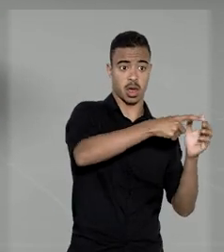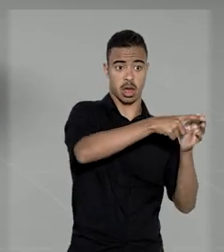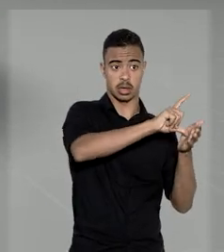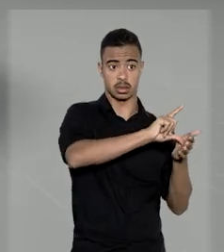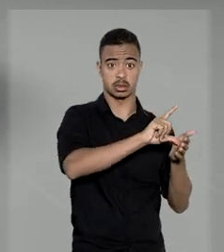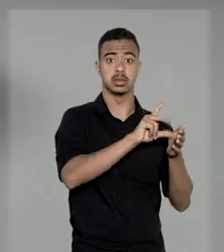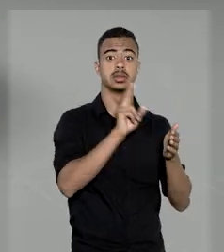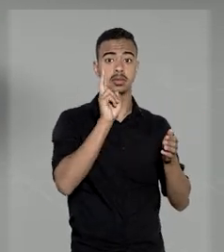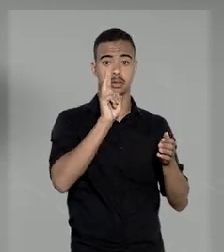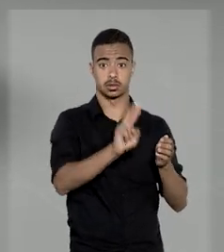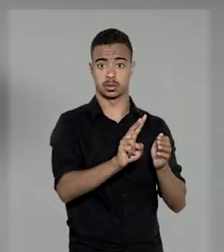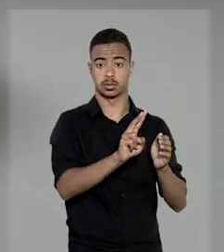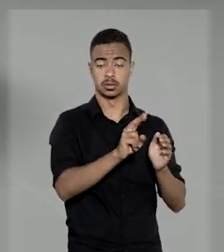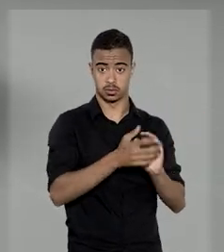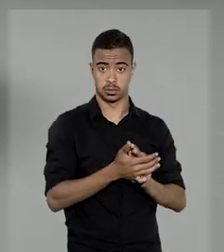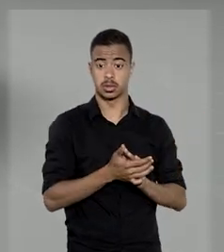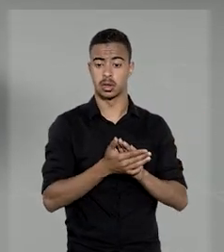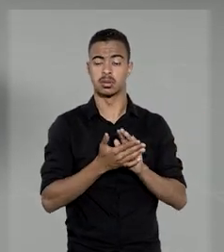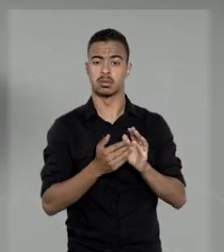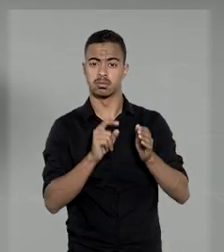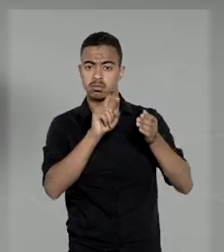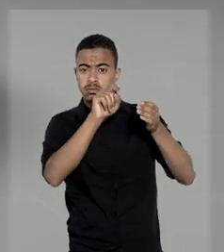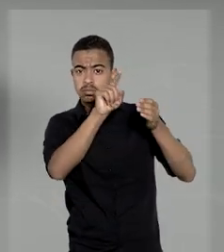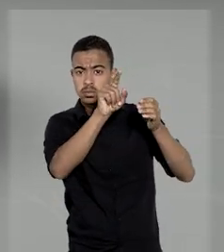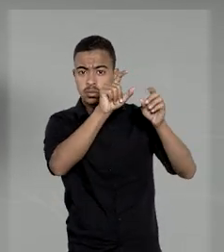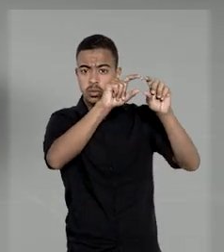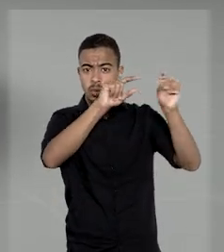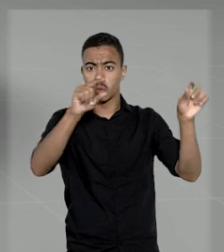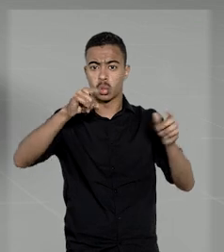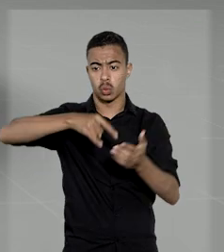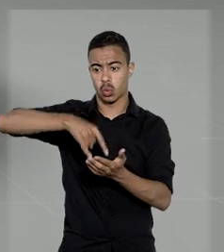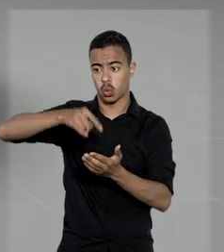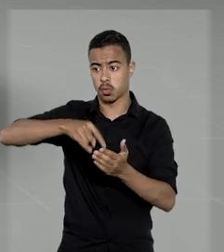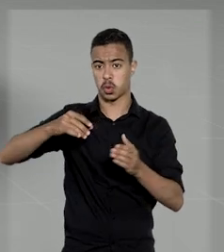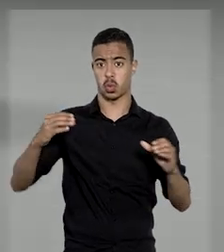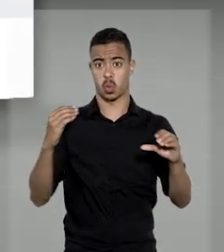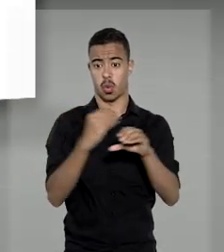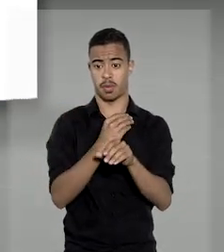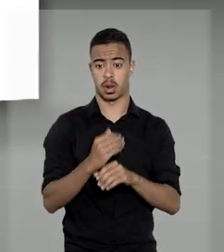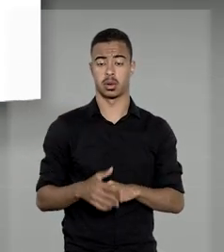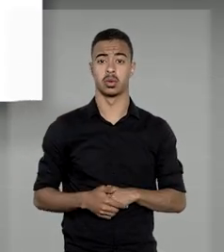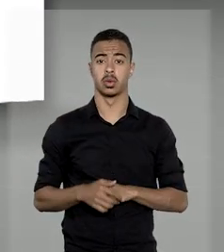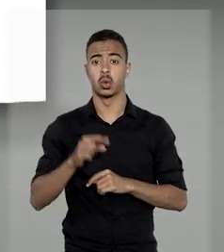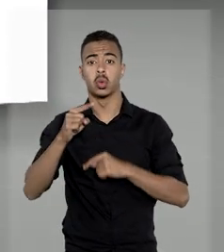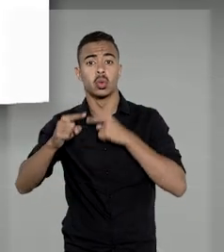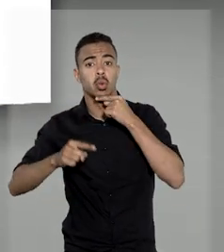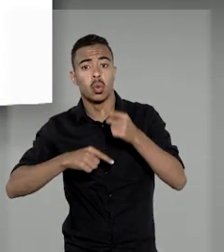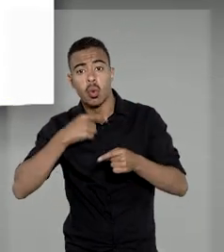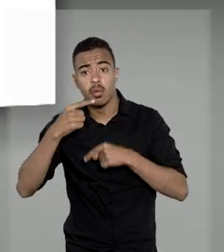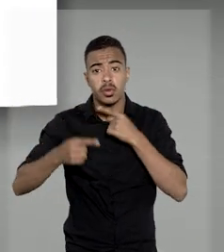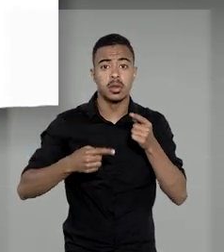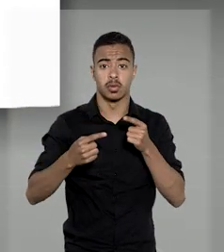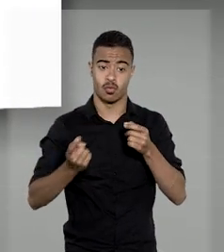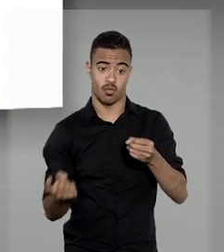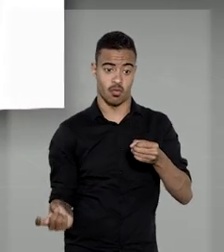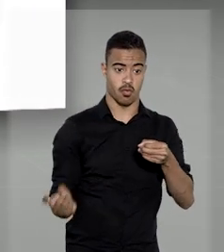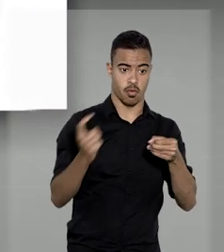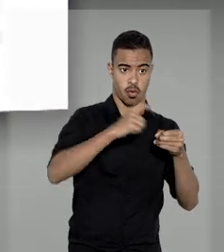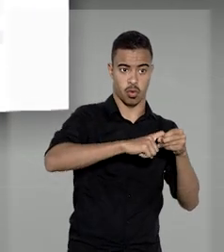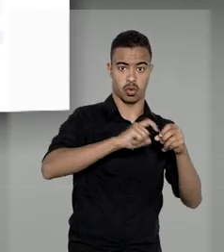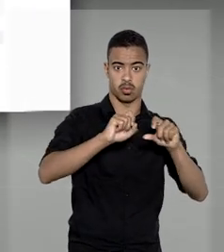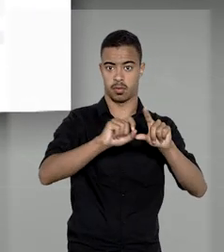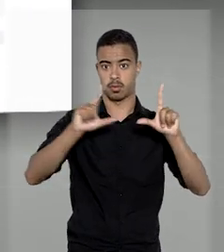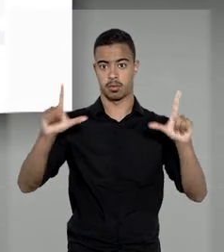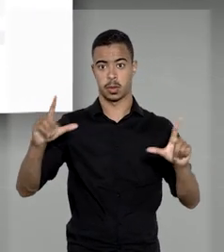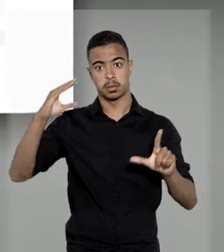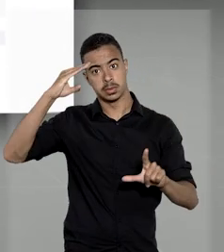para a visualização padrão do espelho do acórdon, basta clicar no ícone Documento Completo. Em caso de dúvidas, volte à